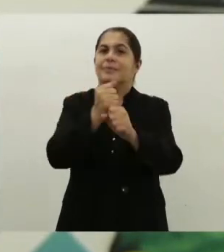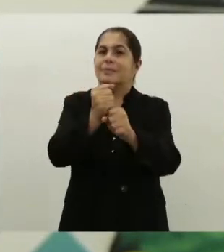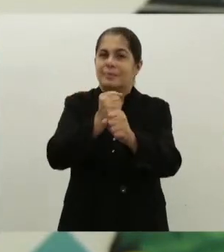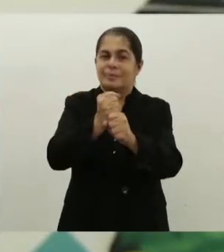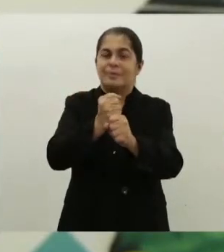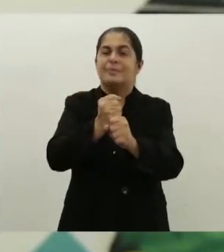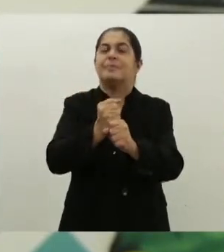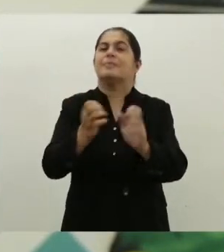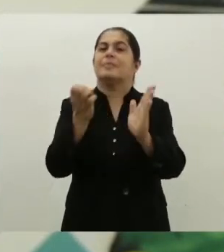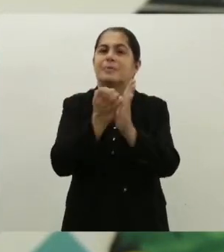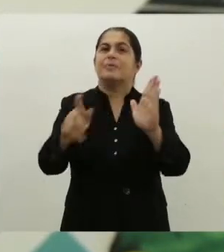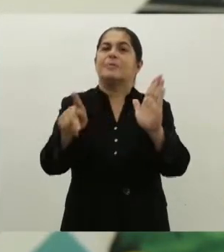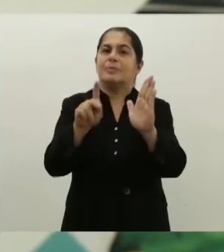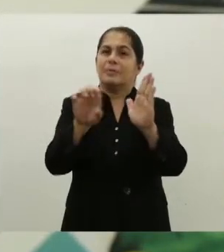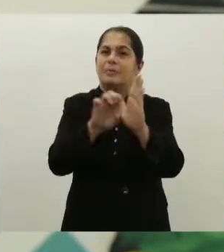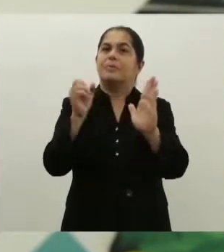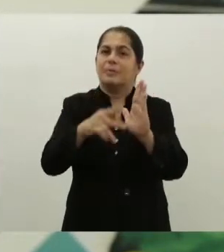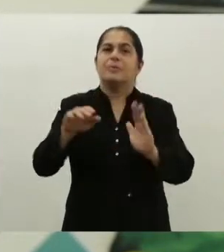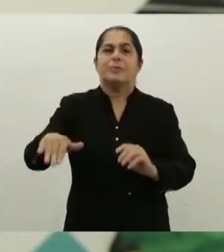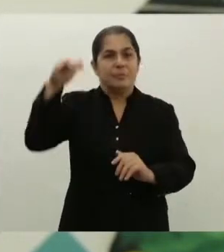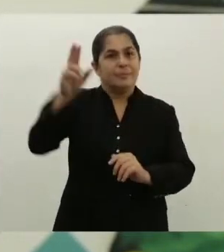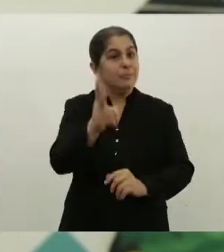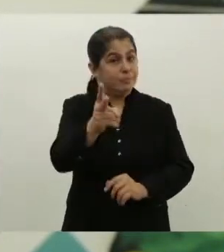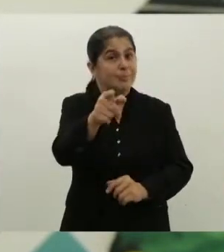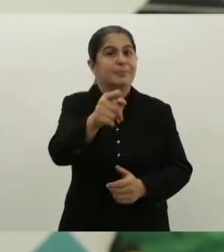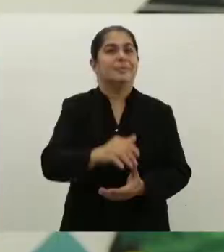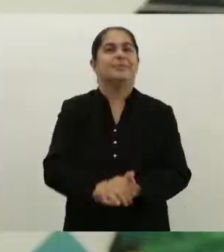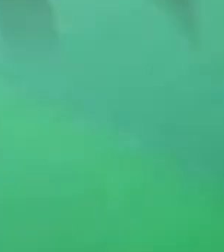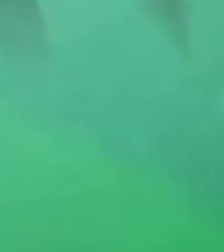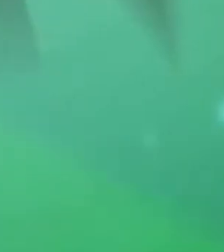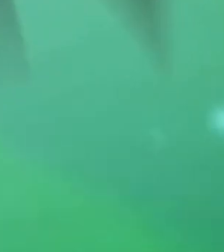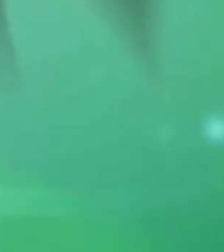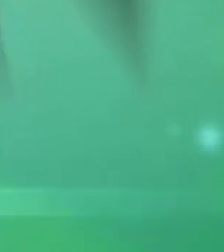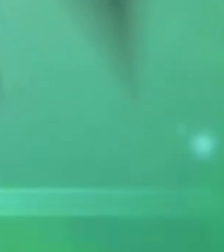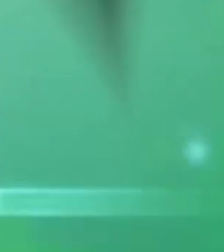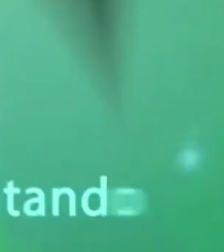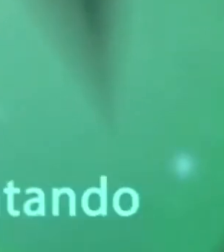sobre os 27 anos do Estatuto da Criança e do Adolescente. Não sai daí!